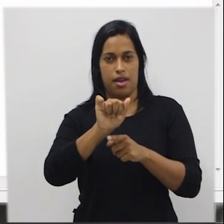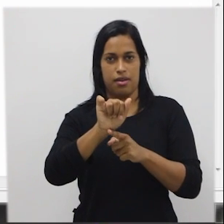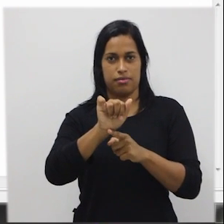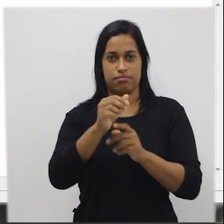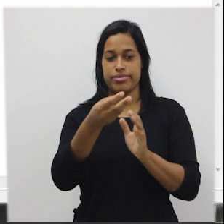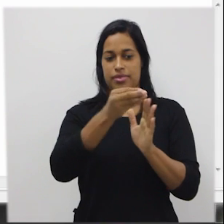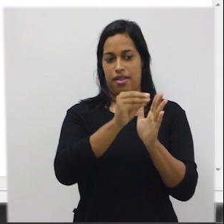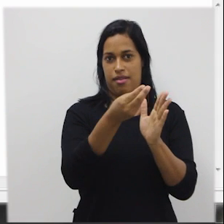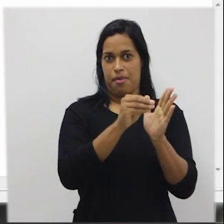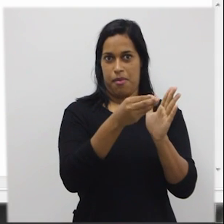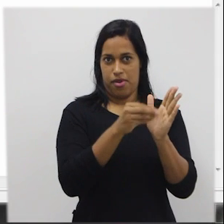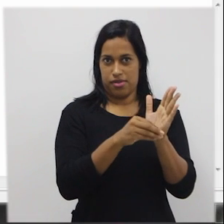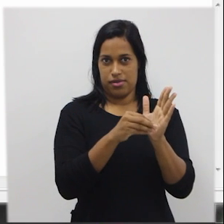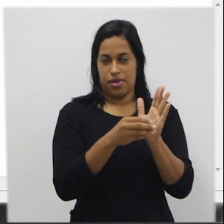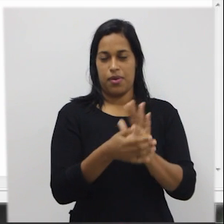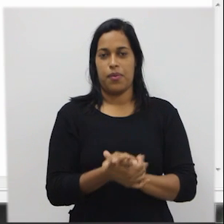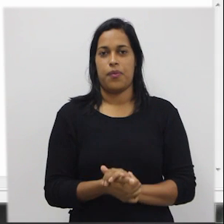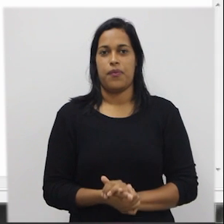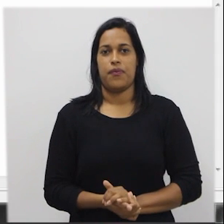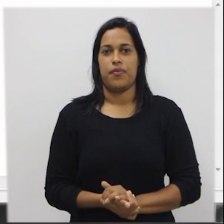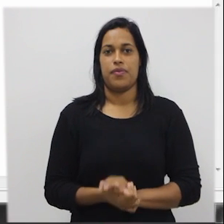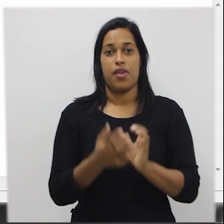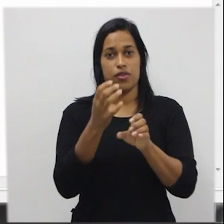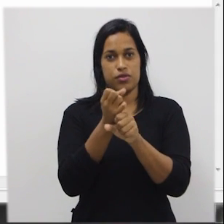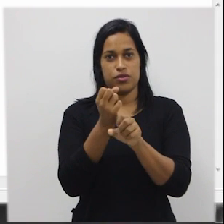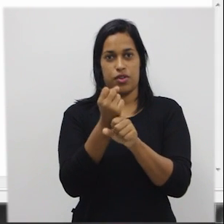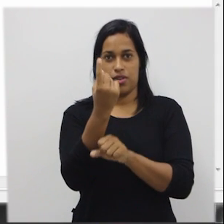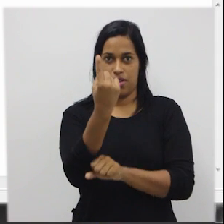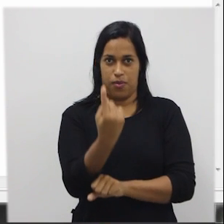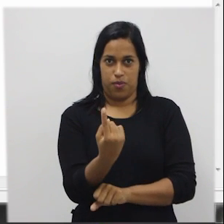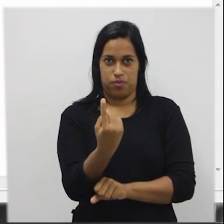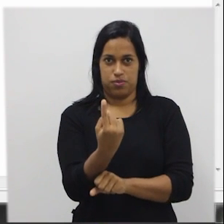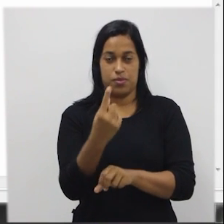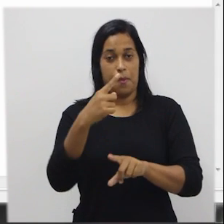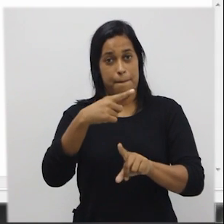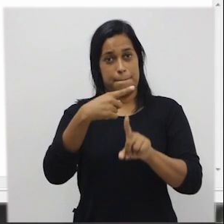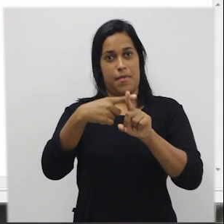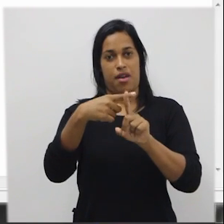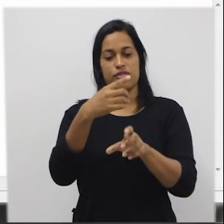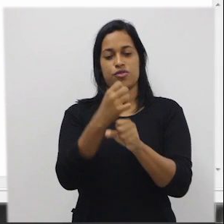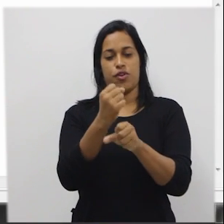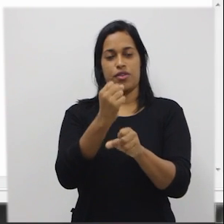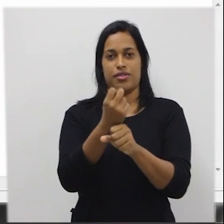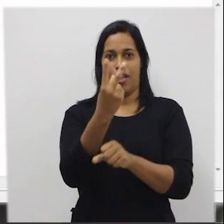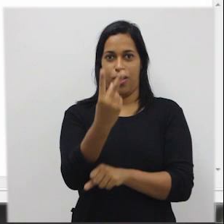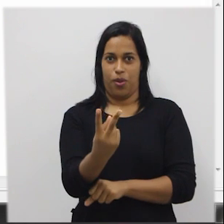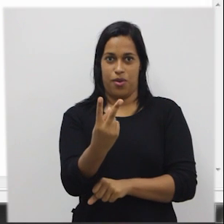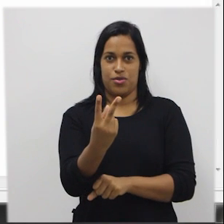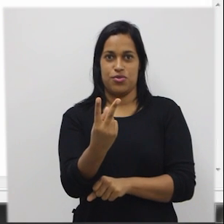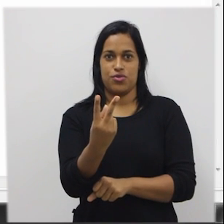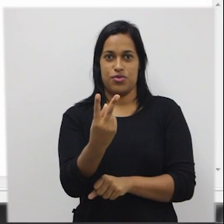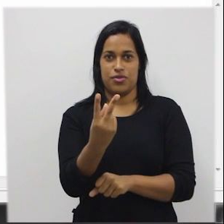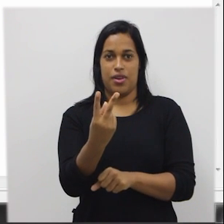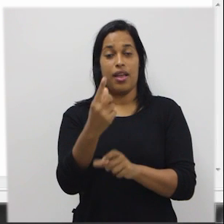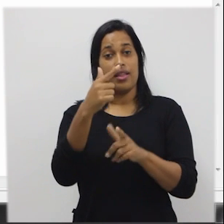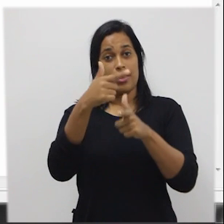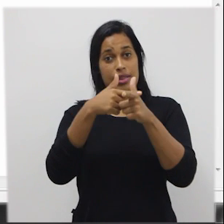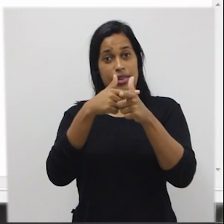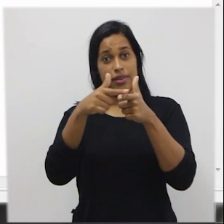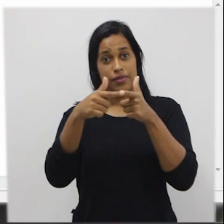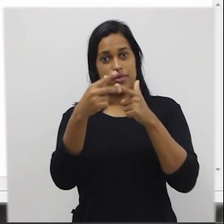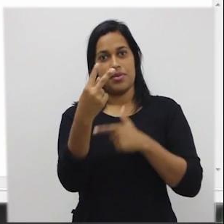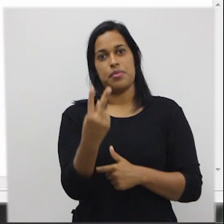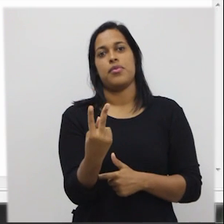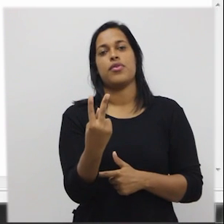atribuição nota 1 mais nota 2 dividido por